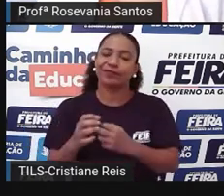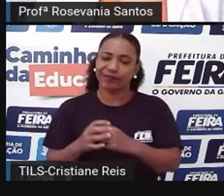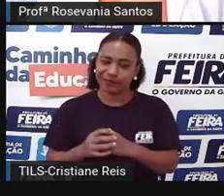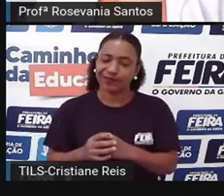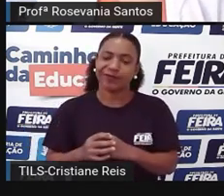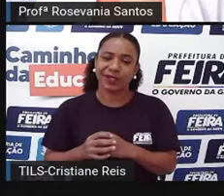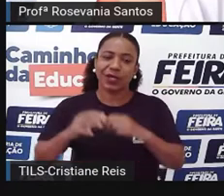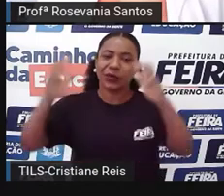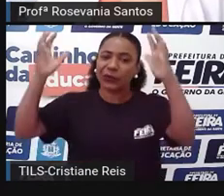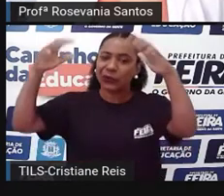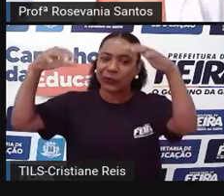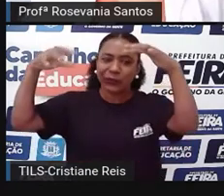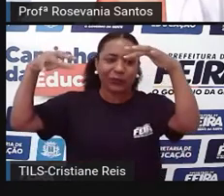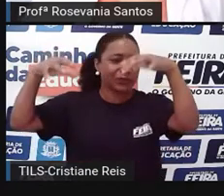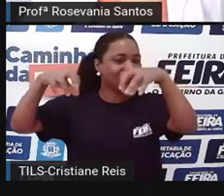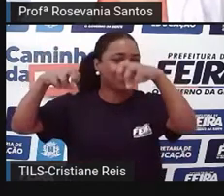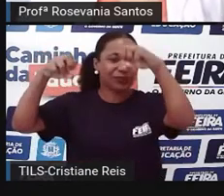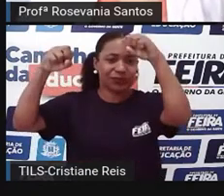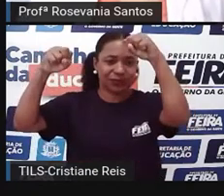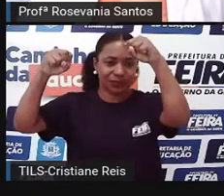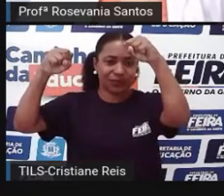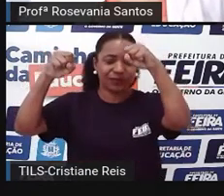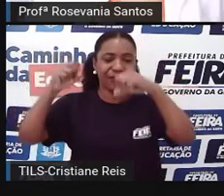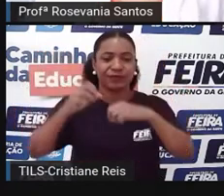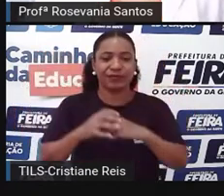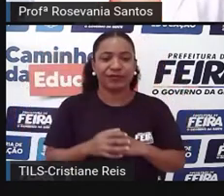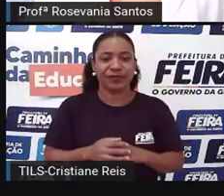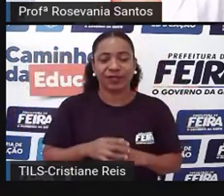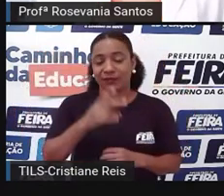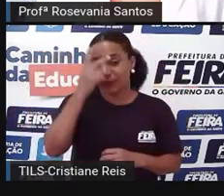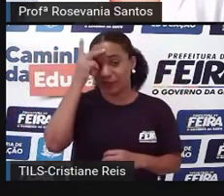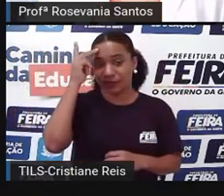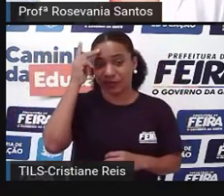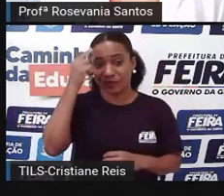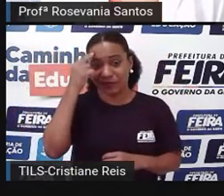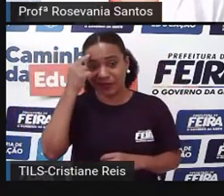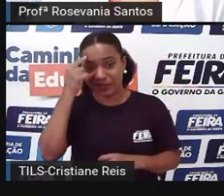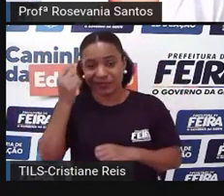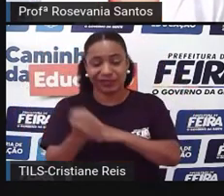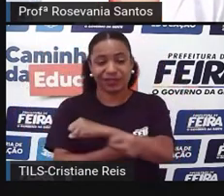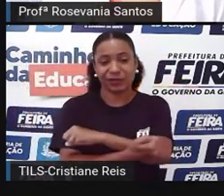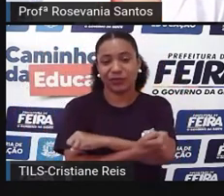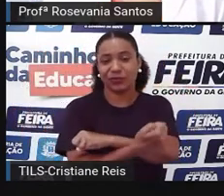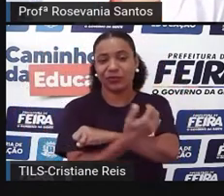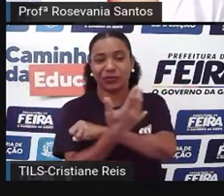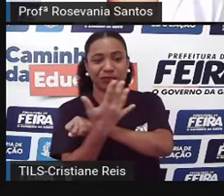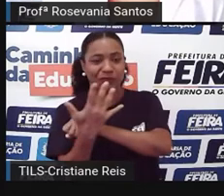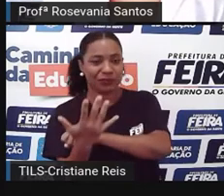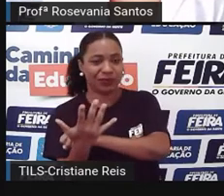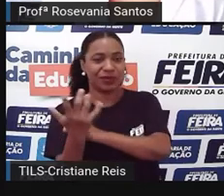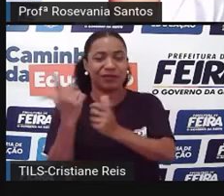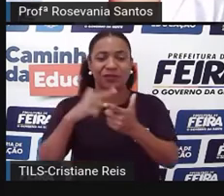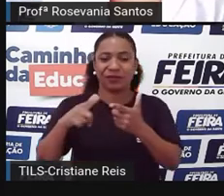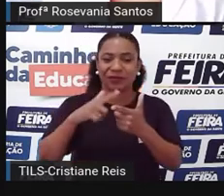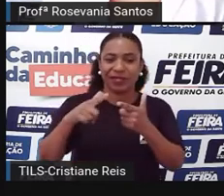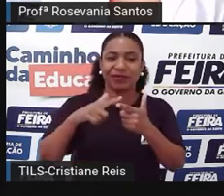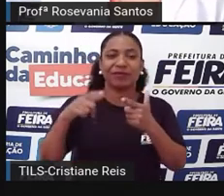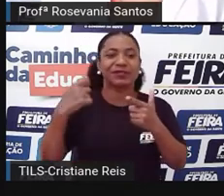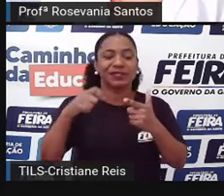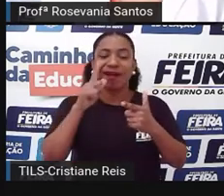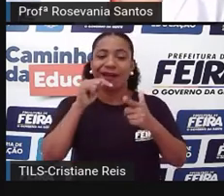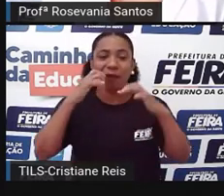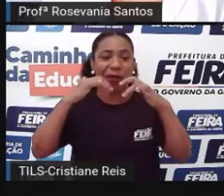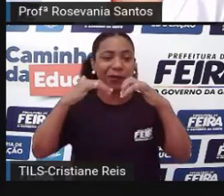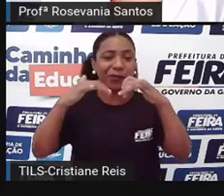mundo acha que é um problema da agricultura, que é questão da irrigação, aquele negócio.